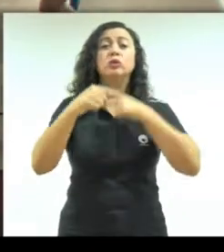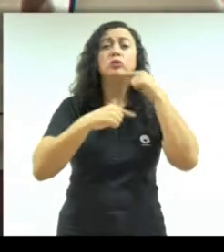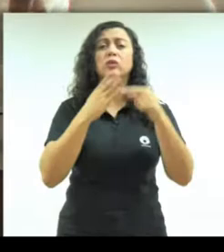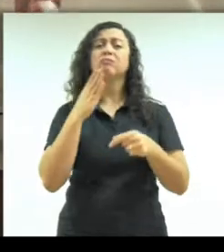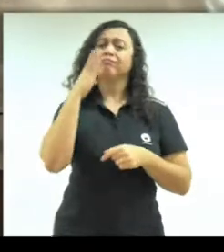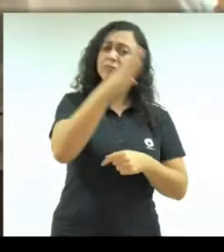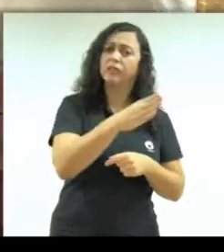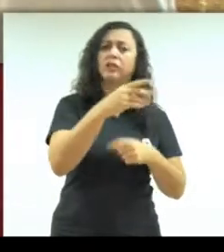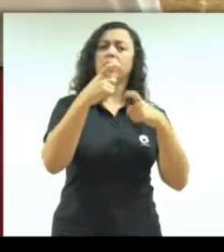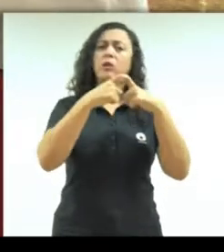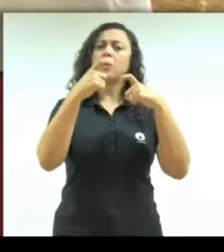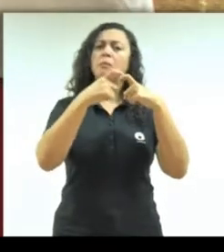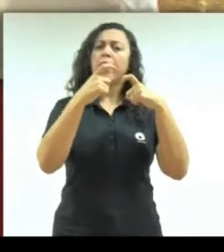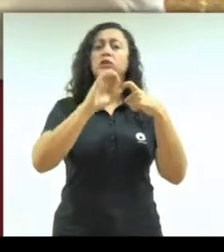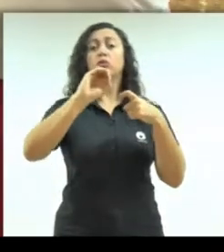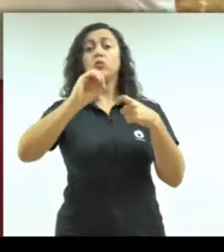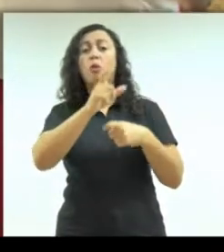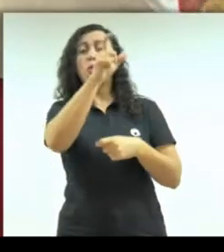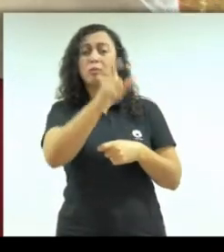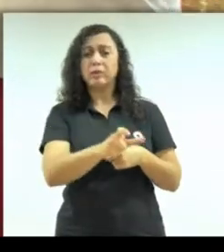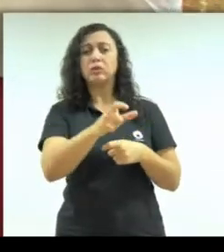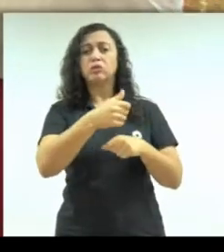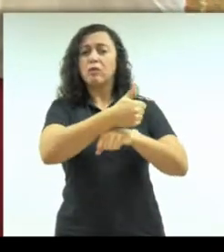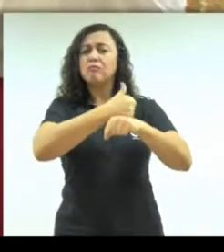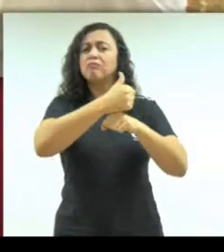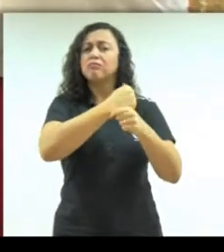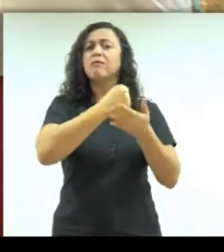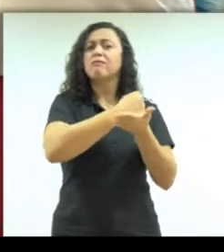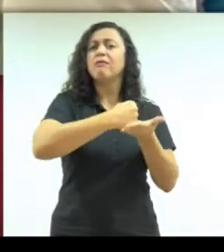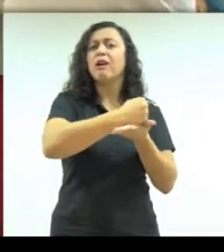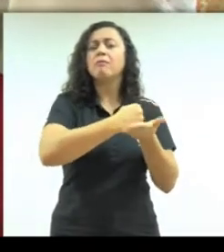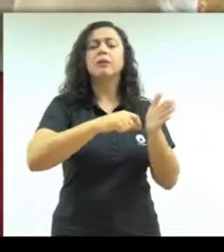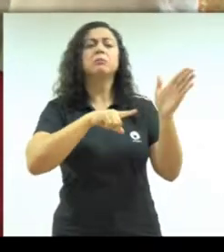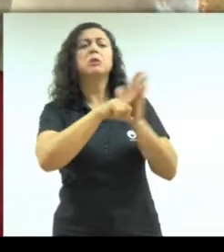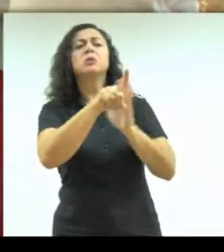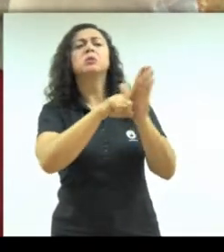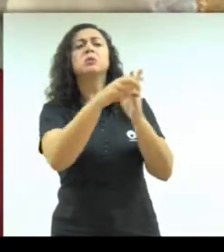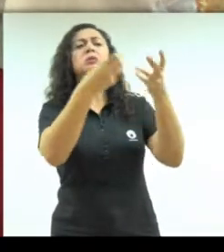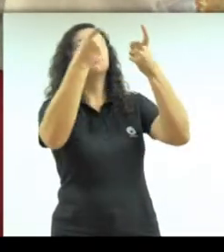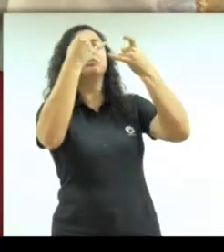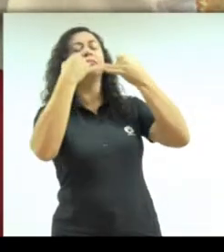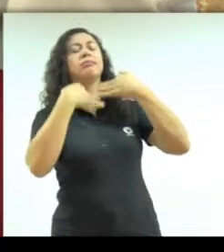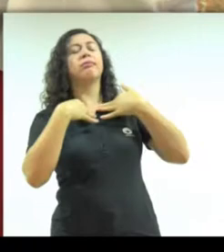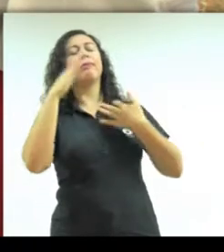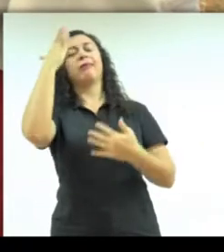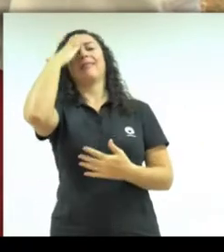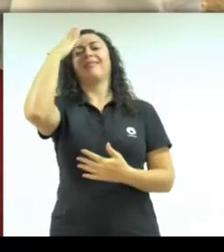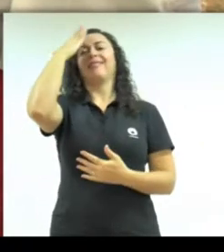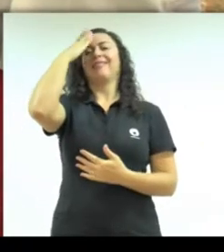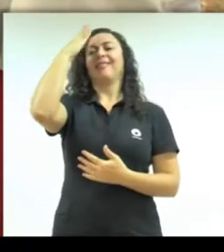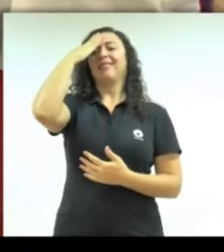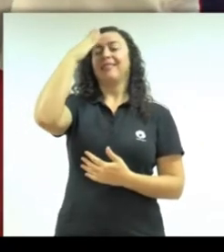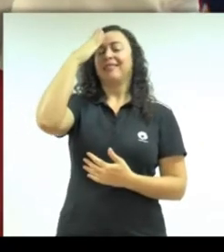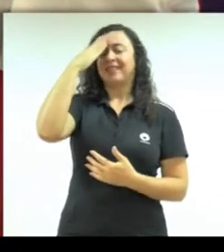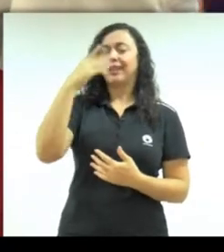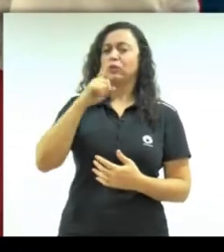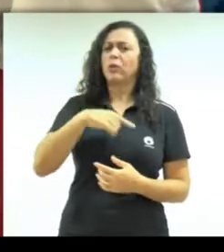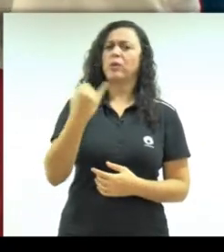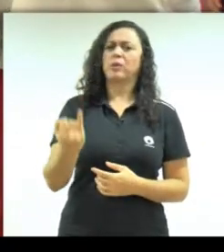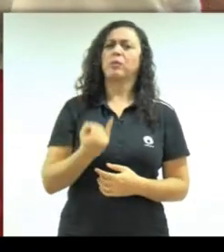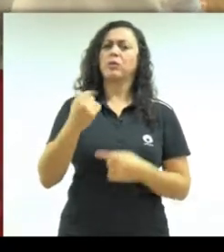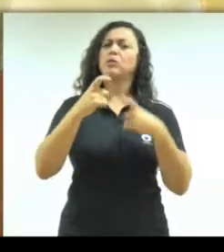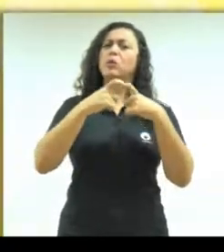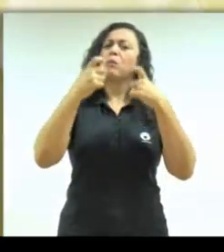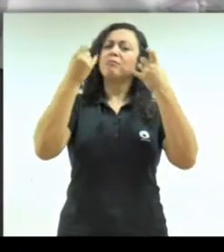vai ao médico, ao farmacêutico e pergunta a dúvida que você tem sobre esse remédio que o